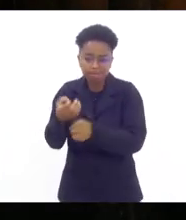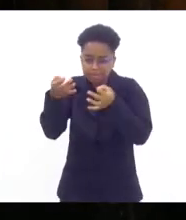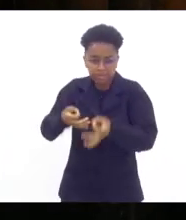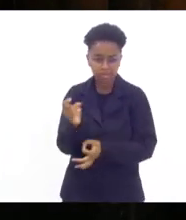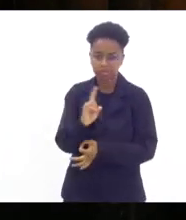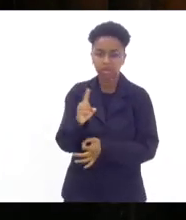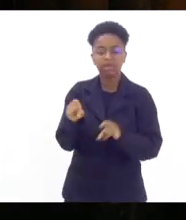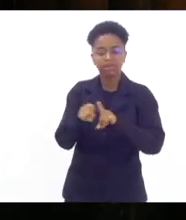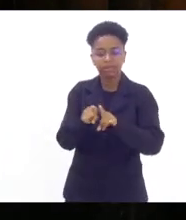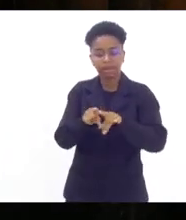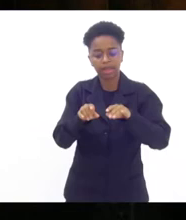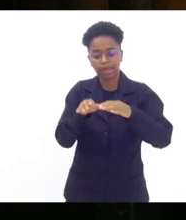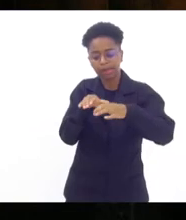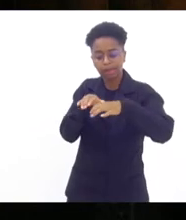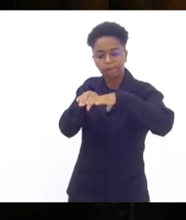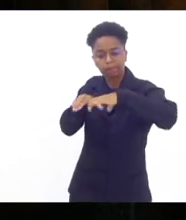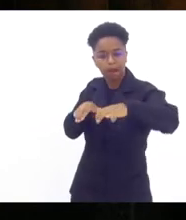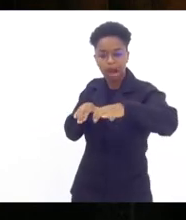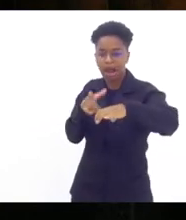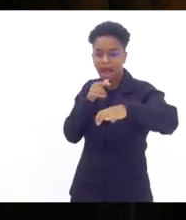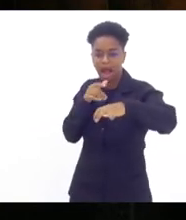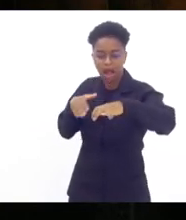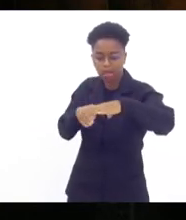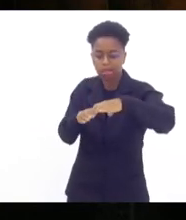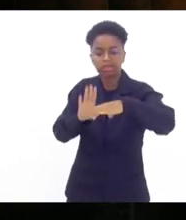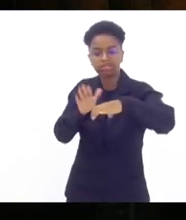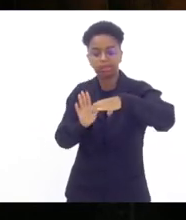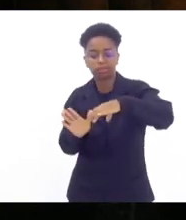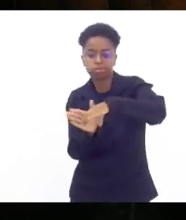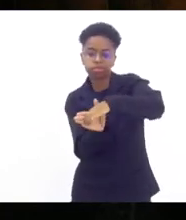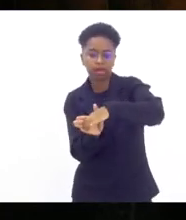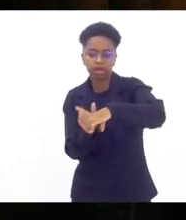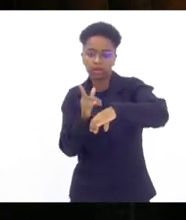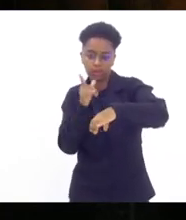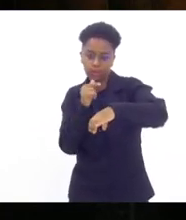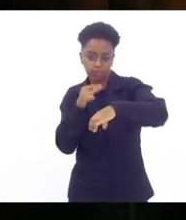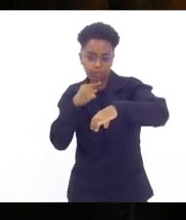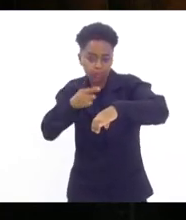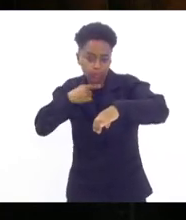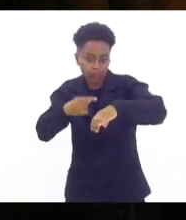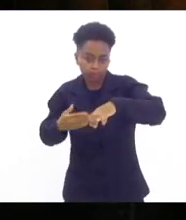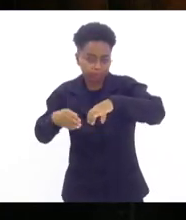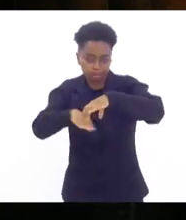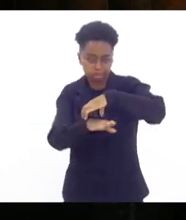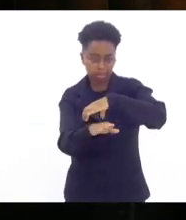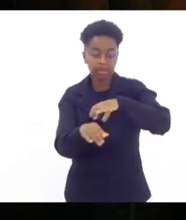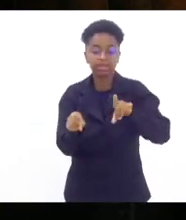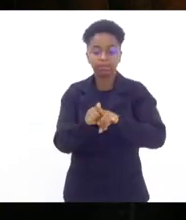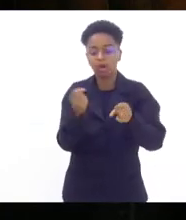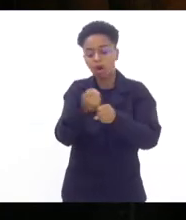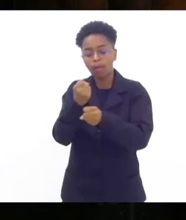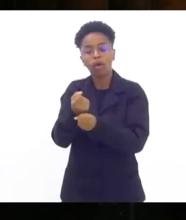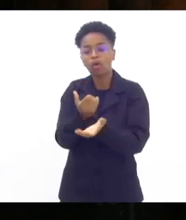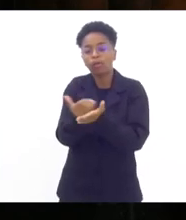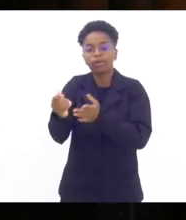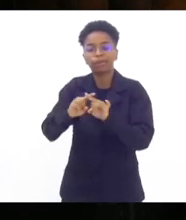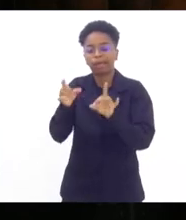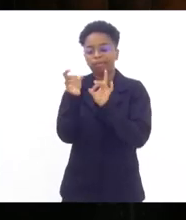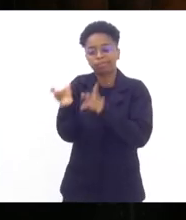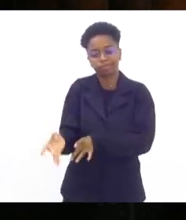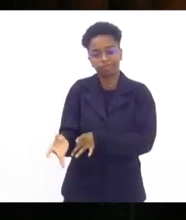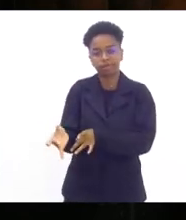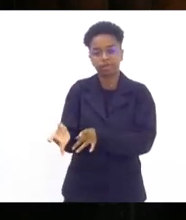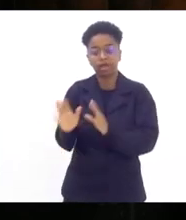entupiram todas obras dadas como iniciada e não tem ninguém lá